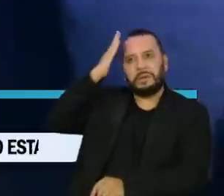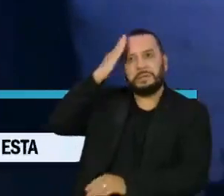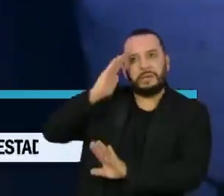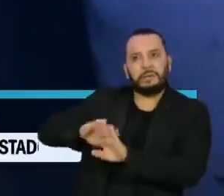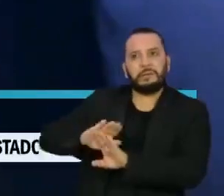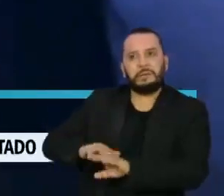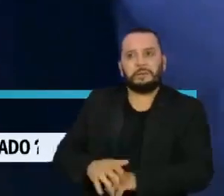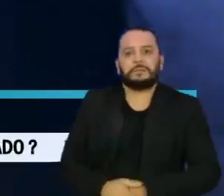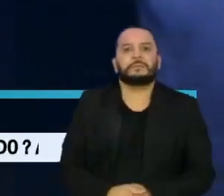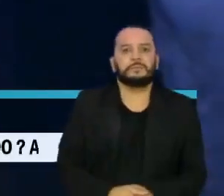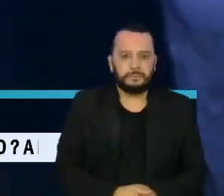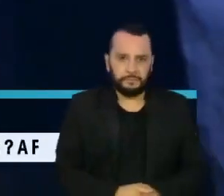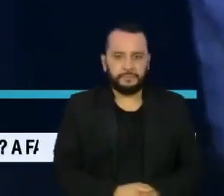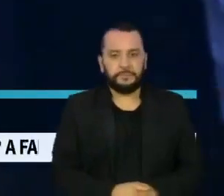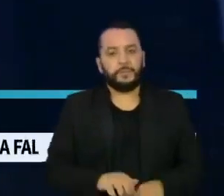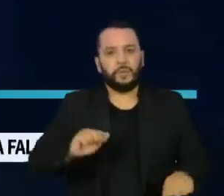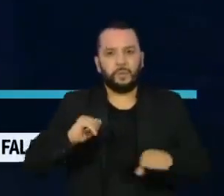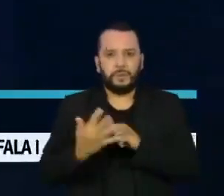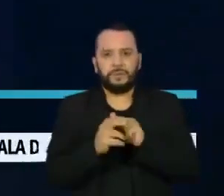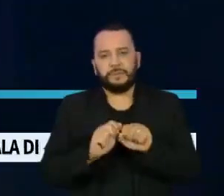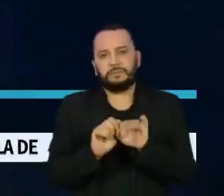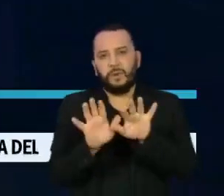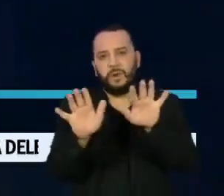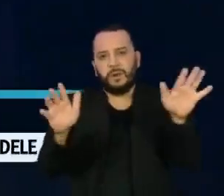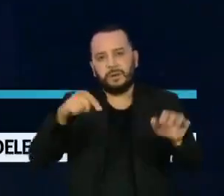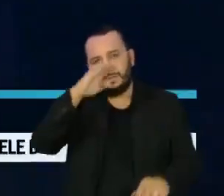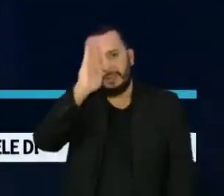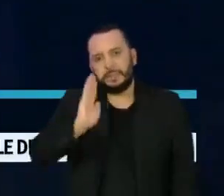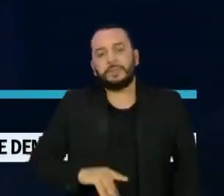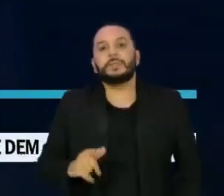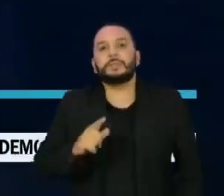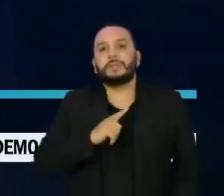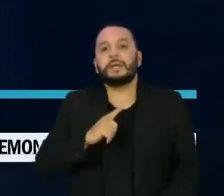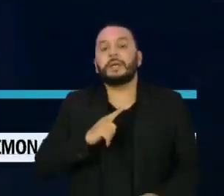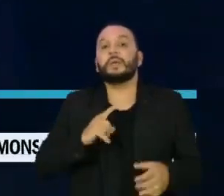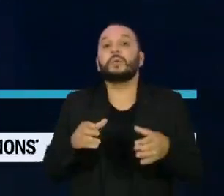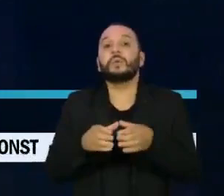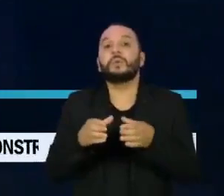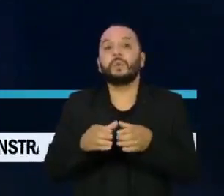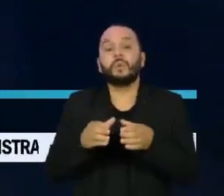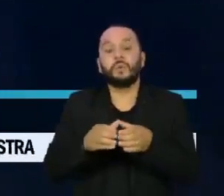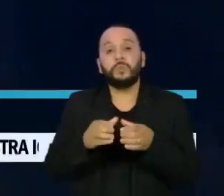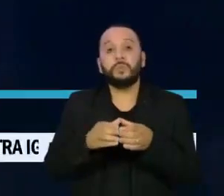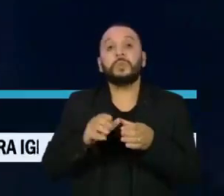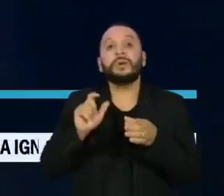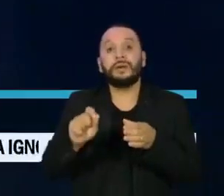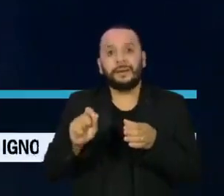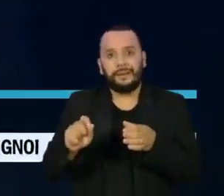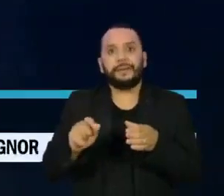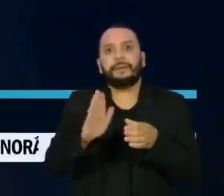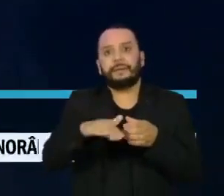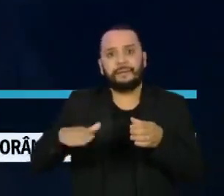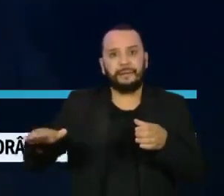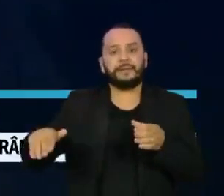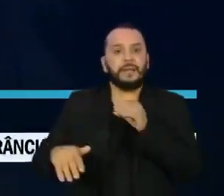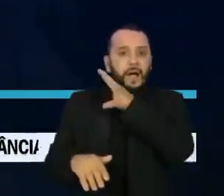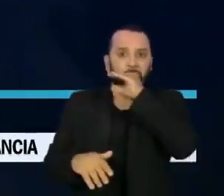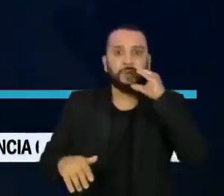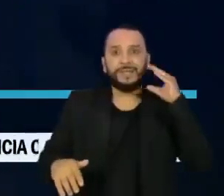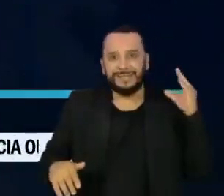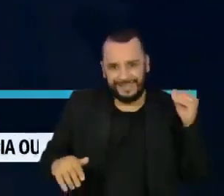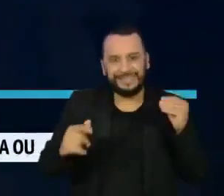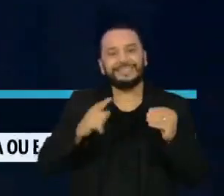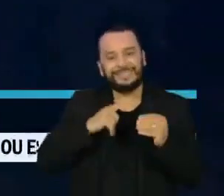Com o agravamento da pandemia no Brasil, um grupo começa a aparecer mais nas estatísticas. Crianças e adolescentes. As